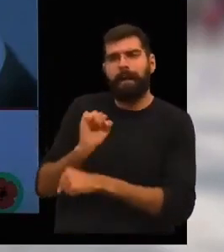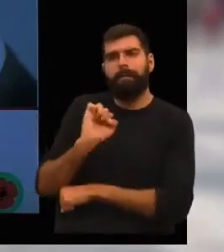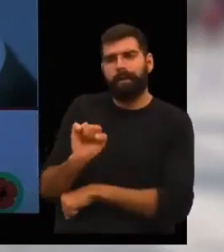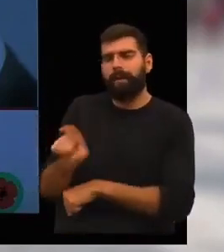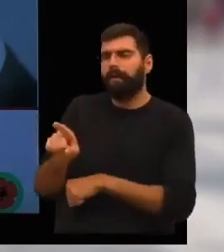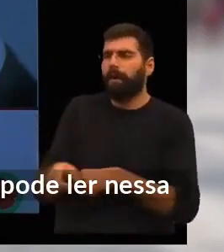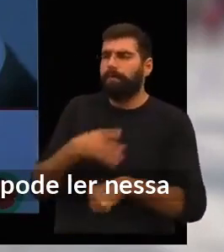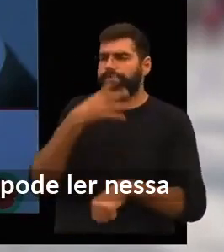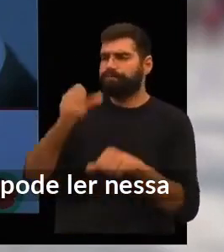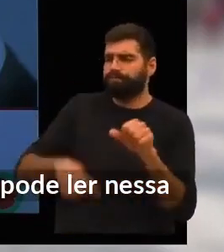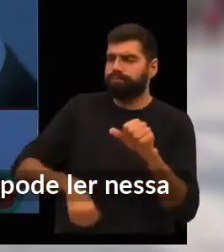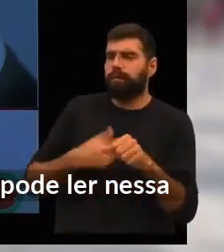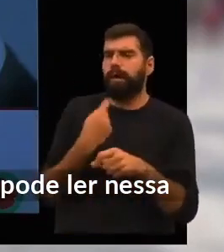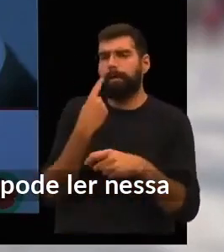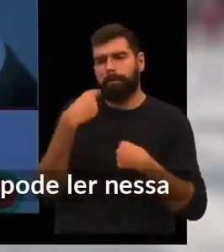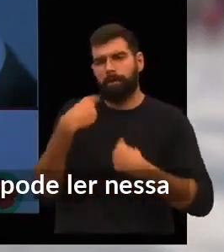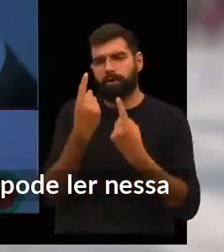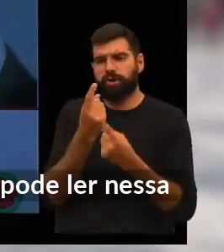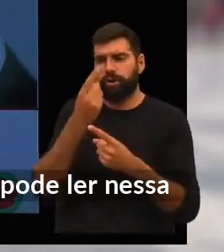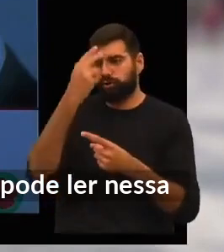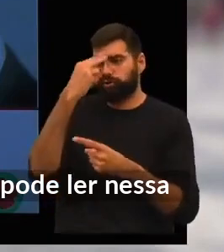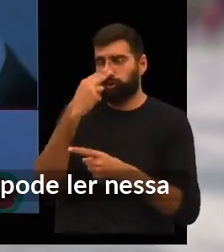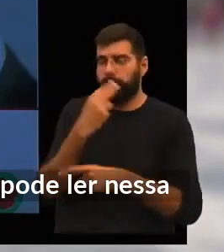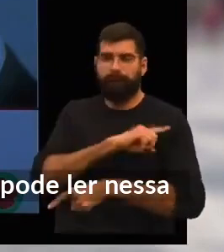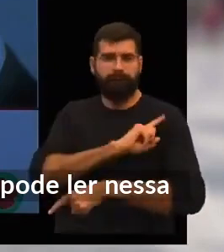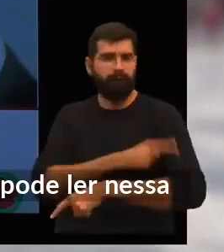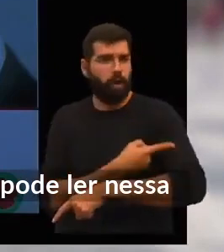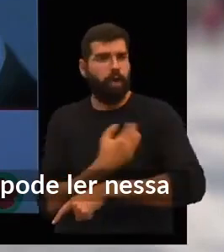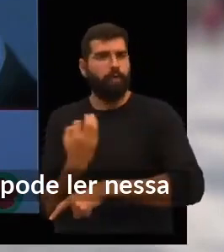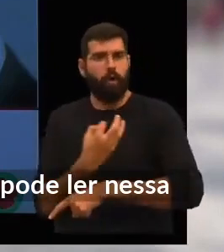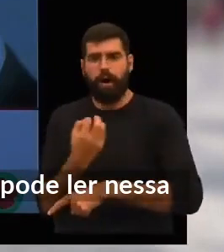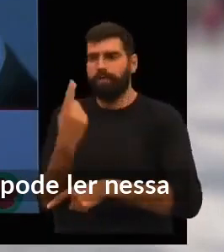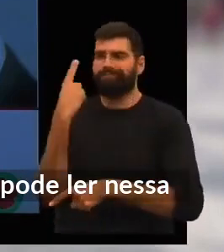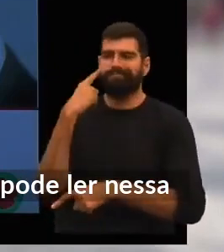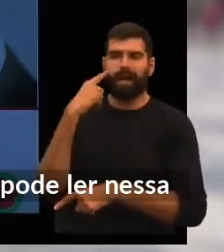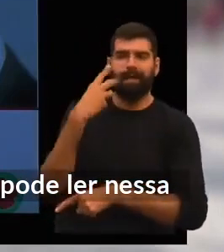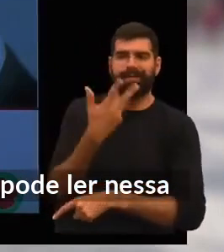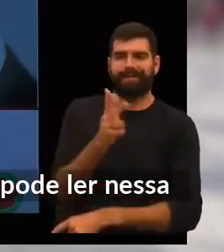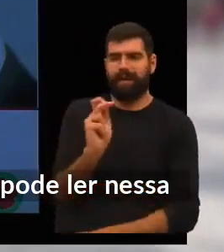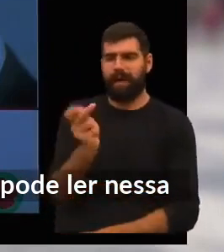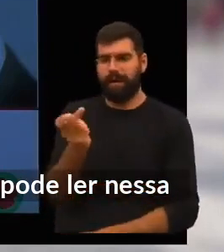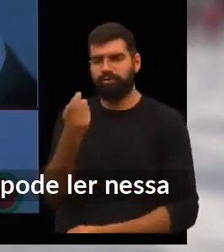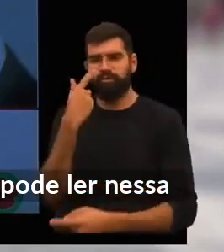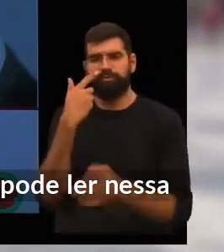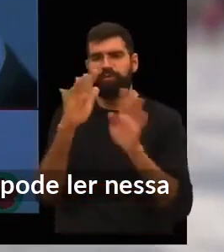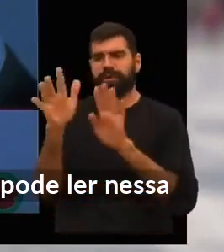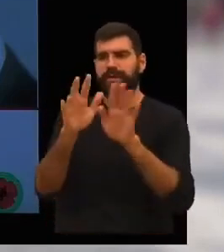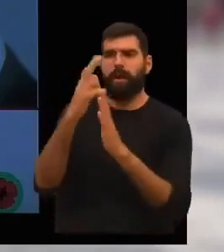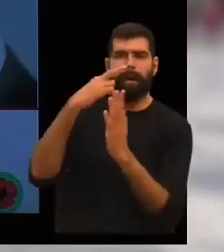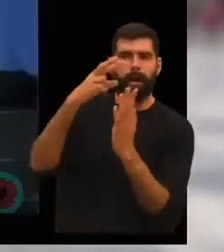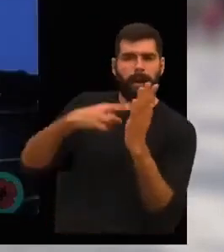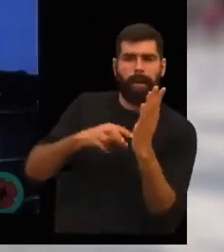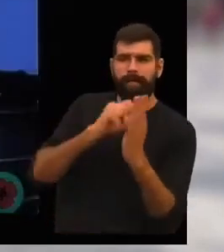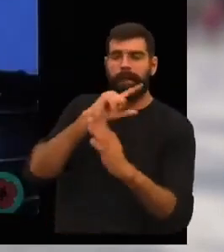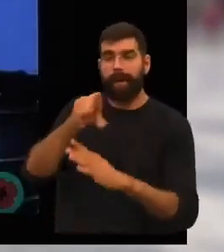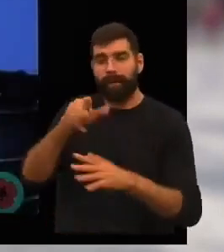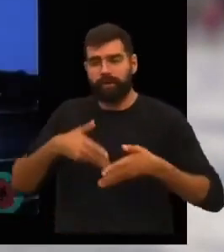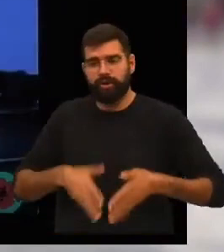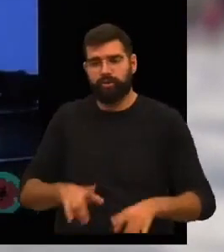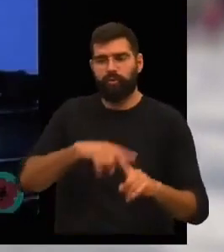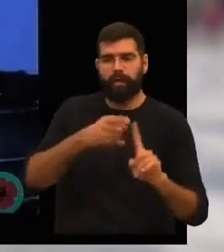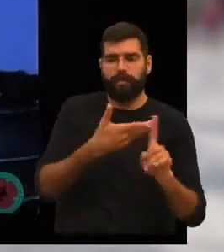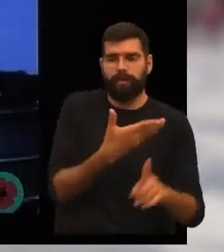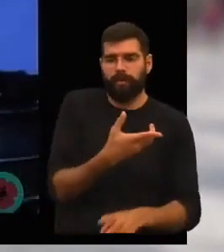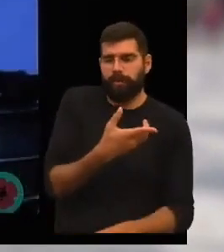palavras, argumentos e uma história de coragem no Portugal de há um século, como assim se pode ler nessa exposição. Mário Domingues nasceu em